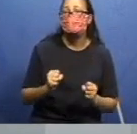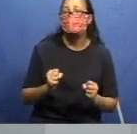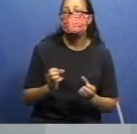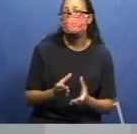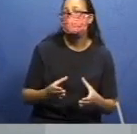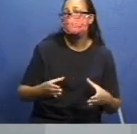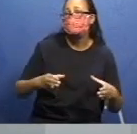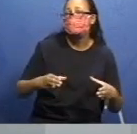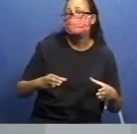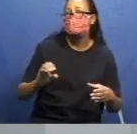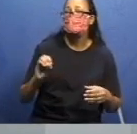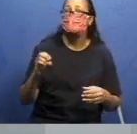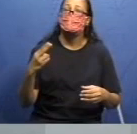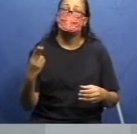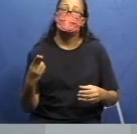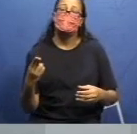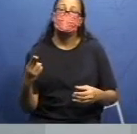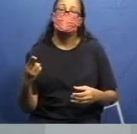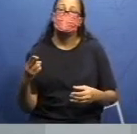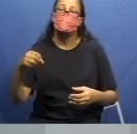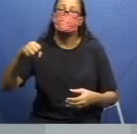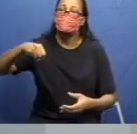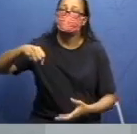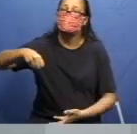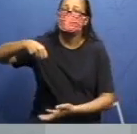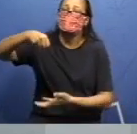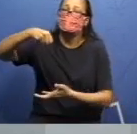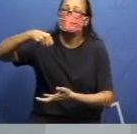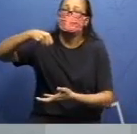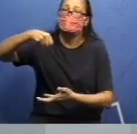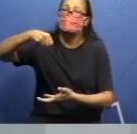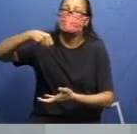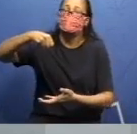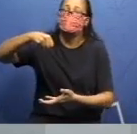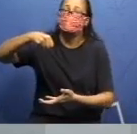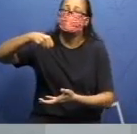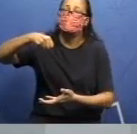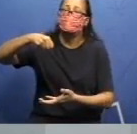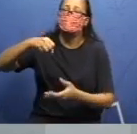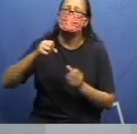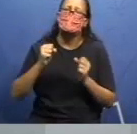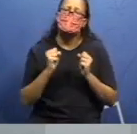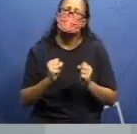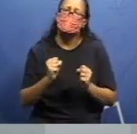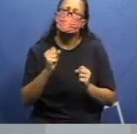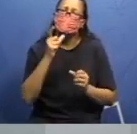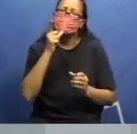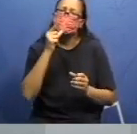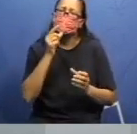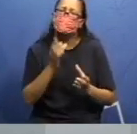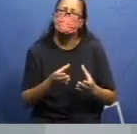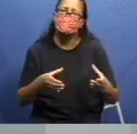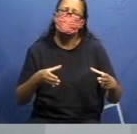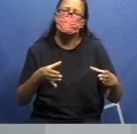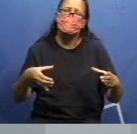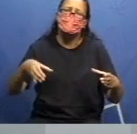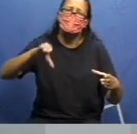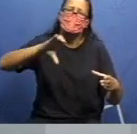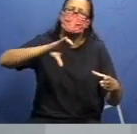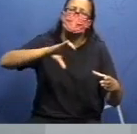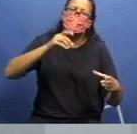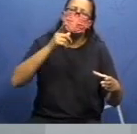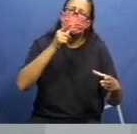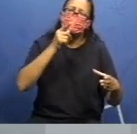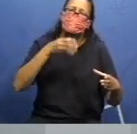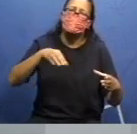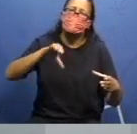pode ser uma tigela grande. Mas um lugar onde a gente consiga colocar água, que tem espaço para colocar água, e colocar as tampinhas